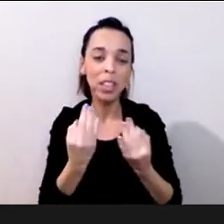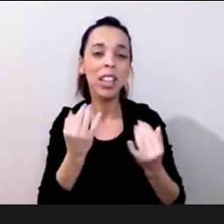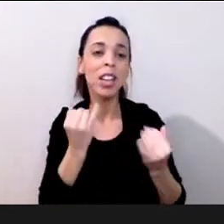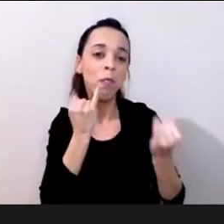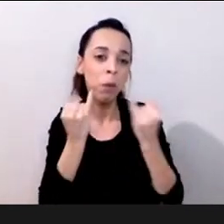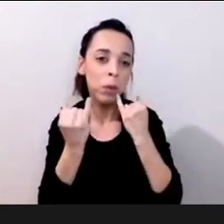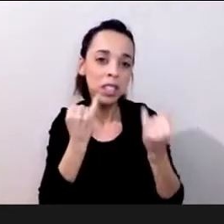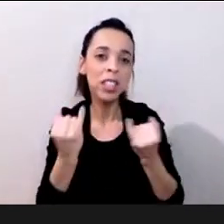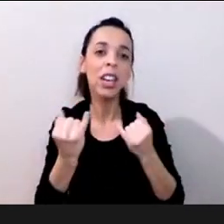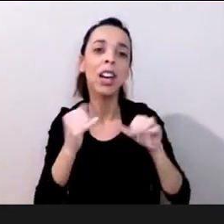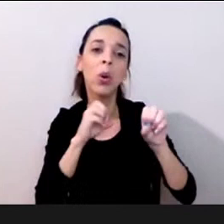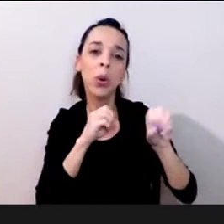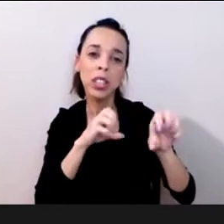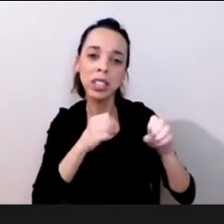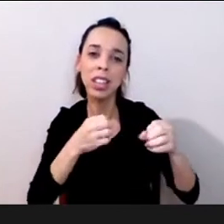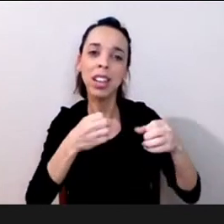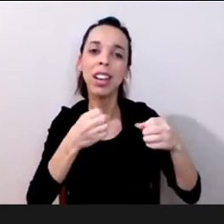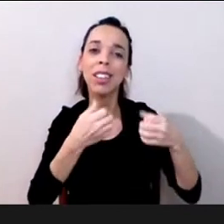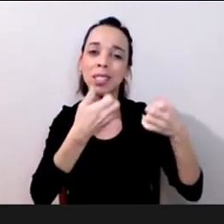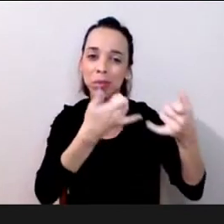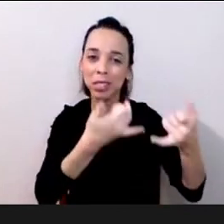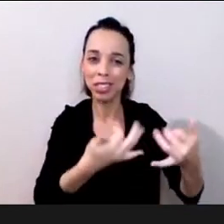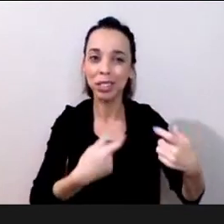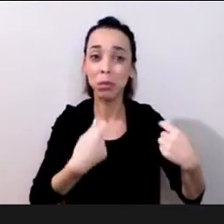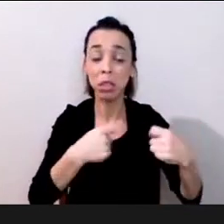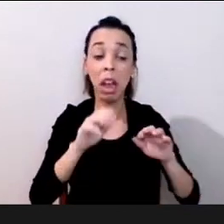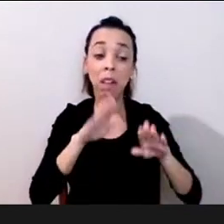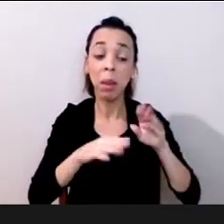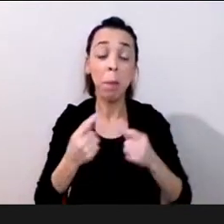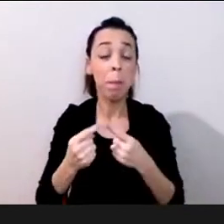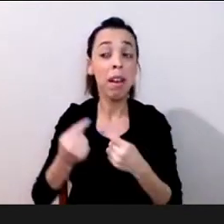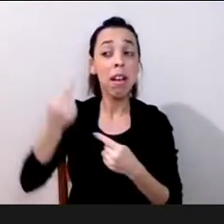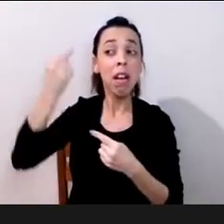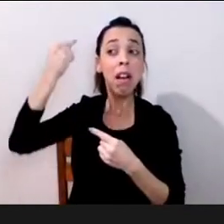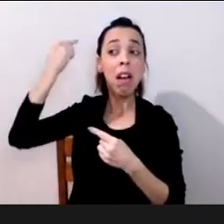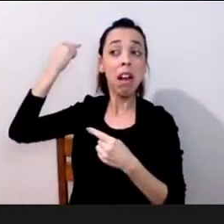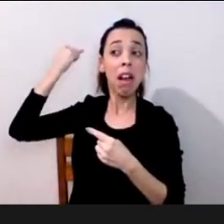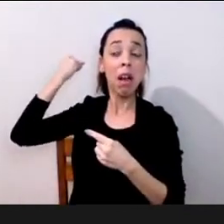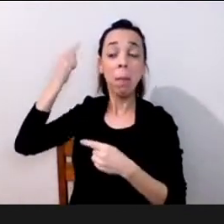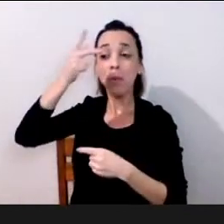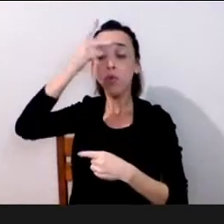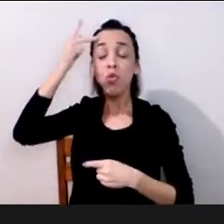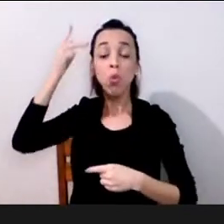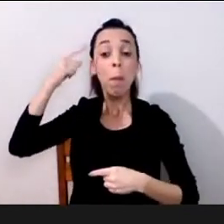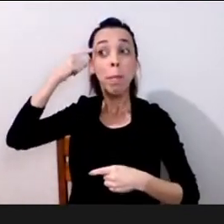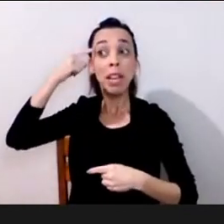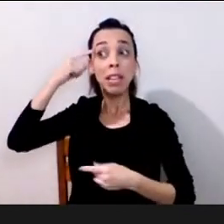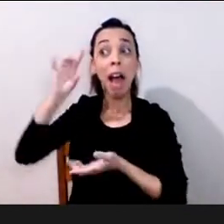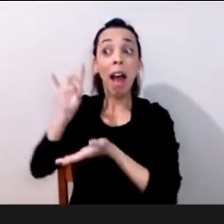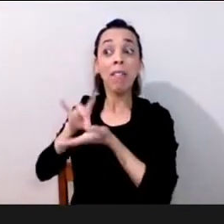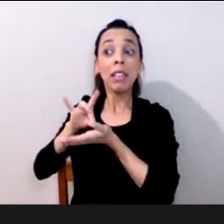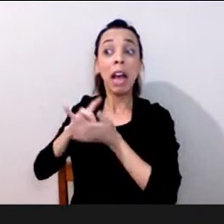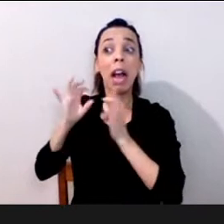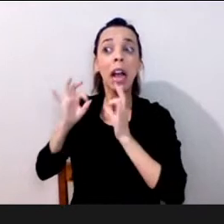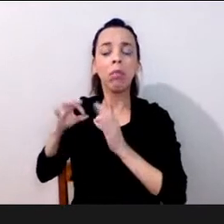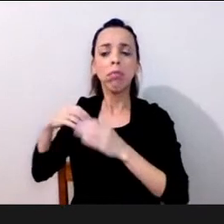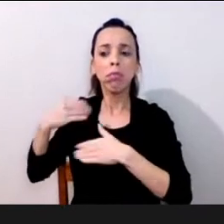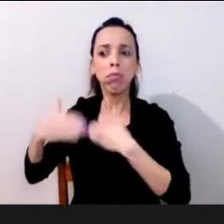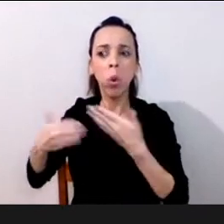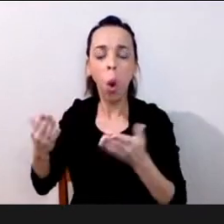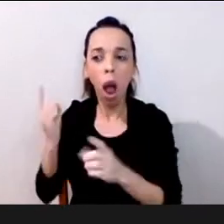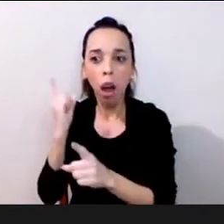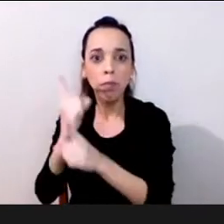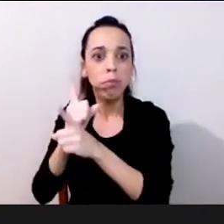no seu tempo é verdade agora e portanto nós temos que pensar temos que pensar também que tudo isto é um grande movimento social para